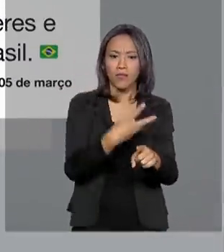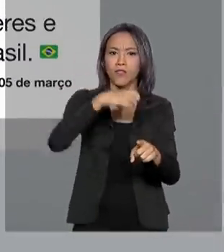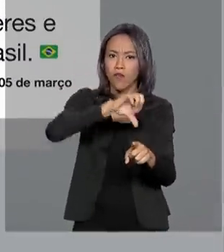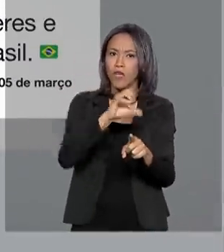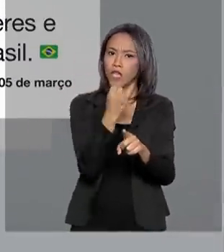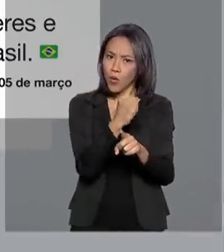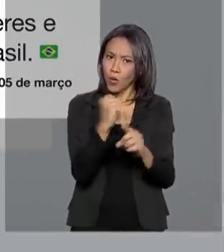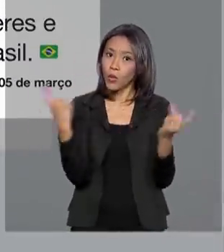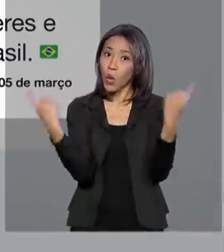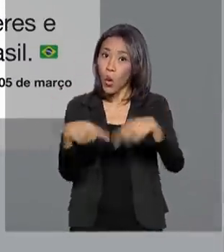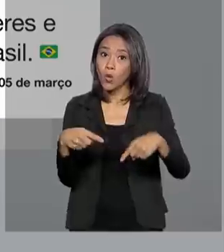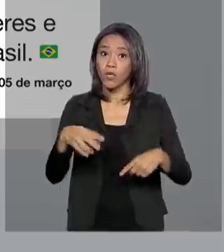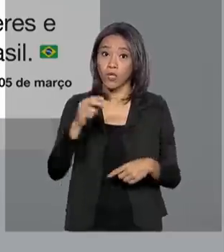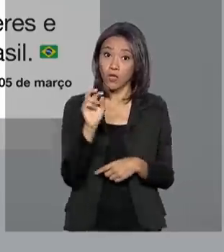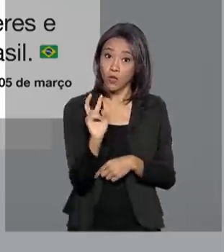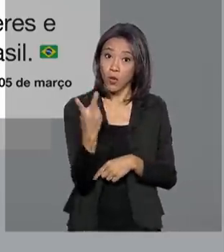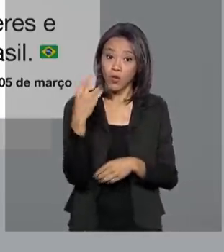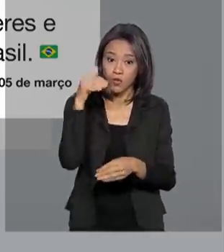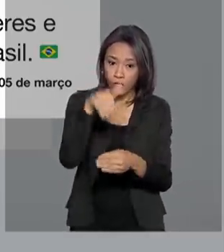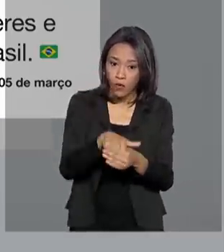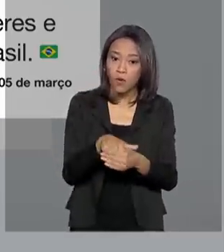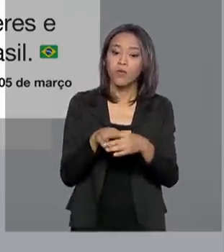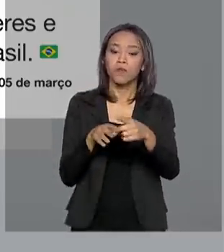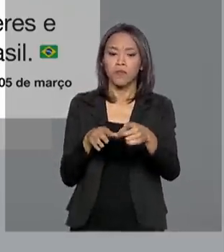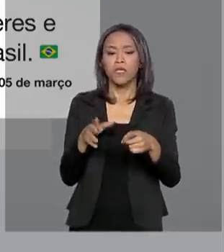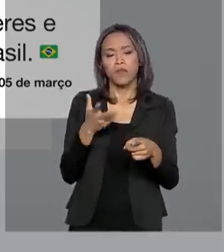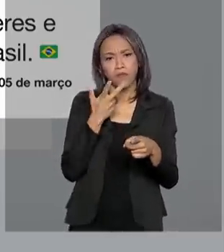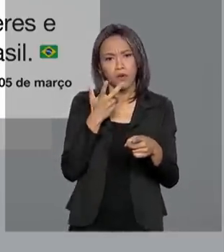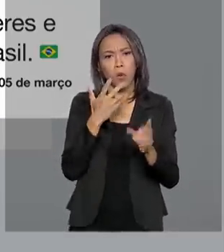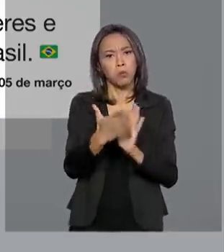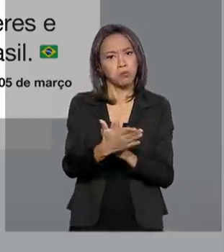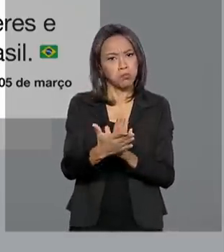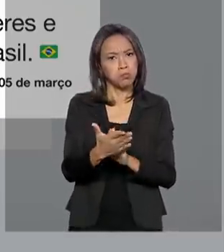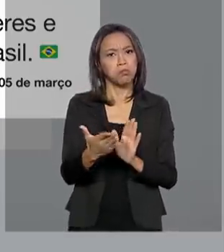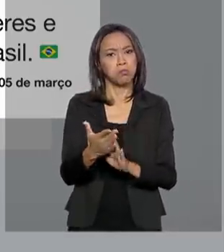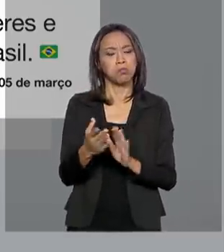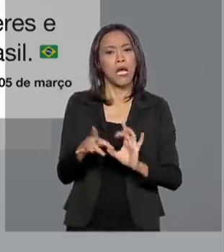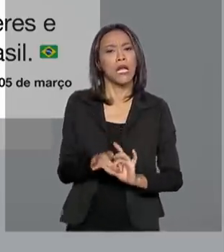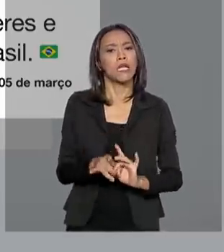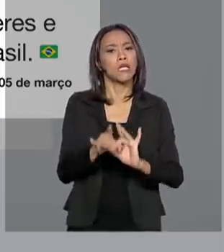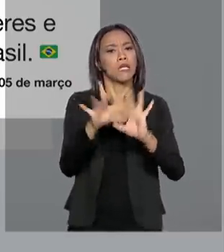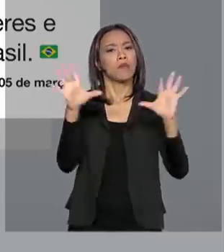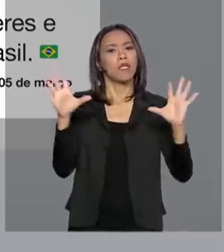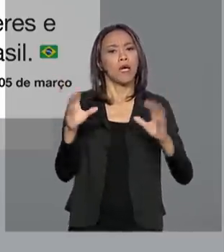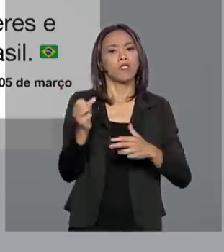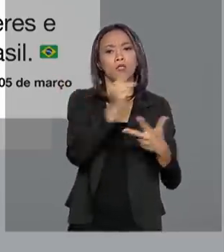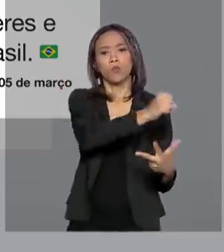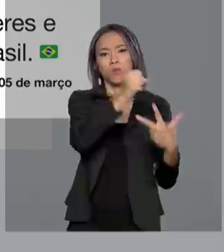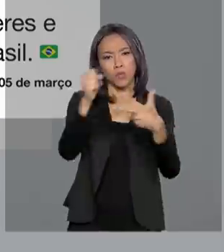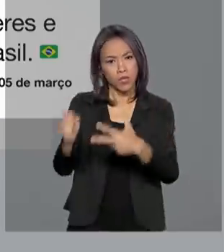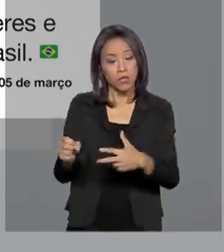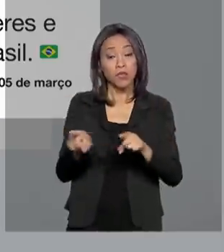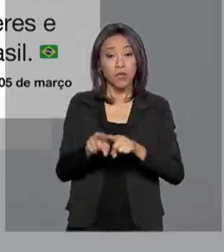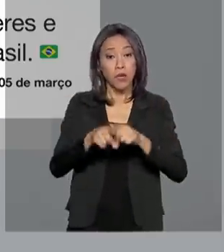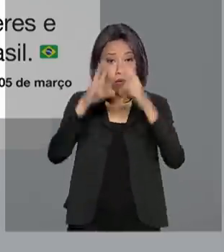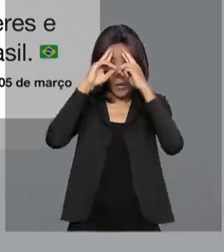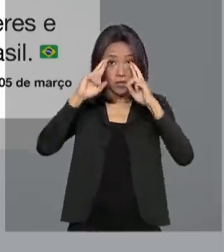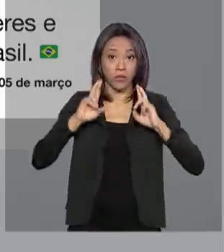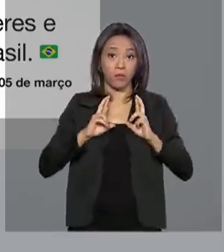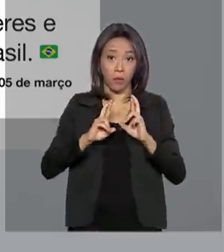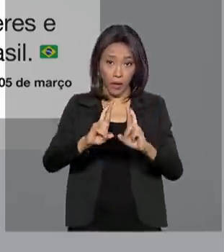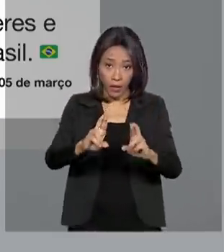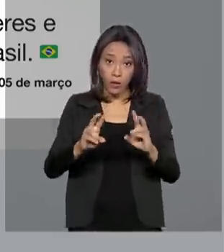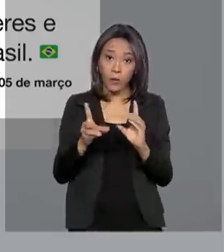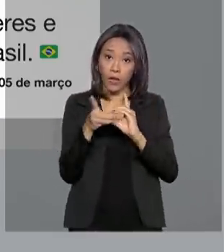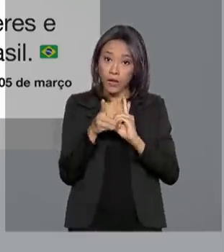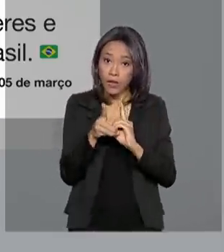contra dois e ressaltou também a independência entre os poderes e também o respeito à democracia.